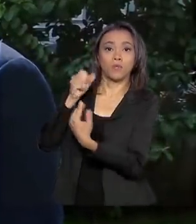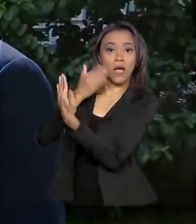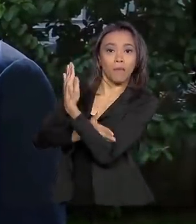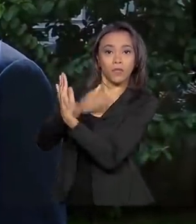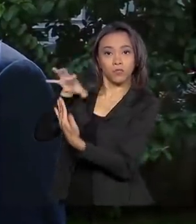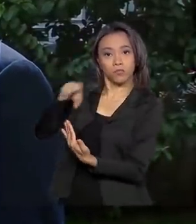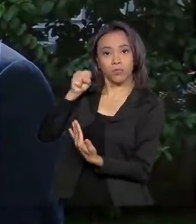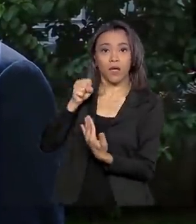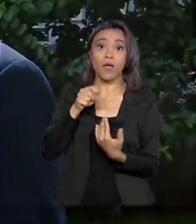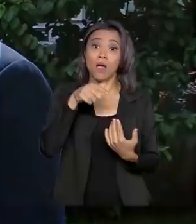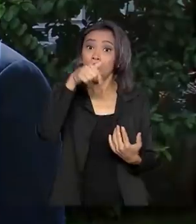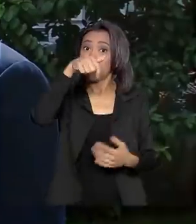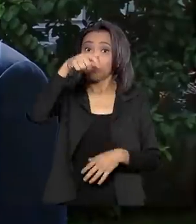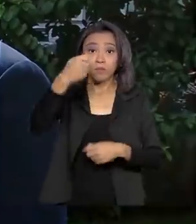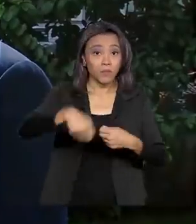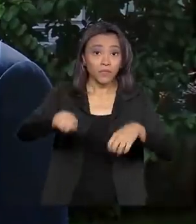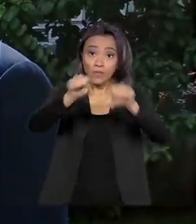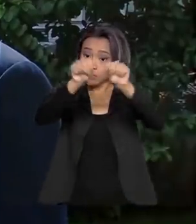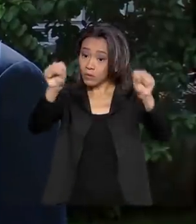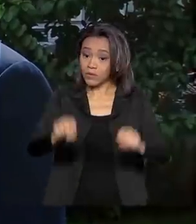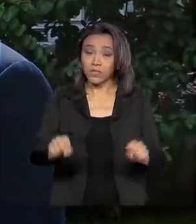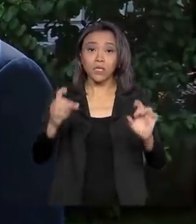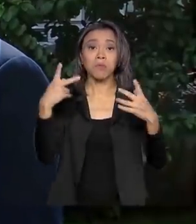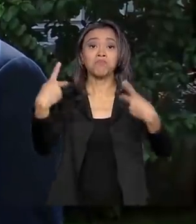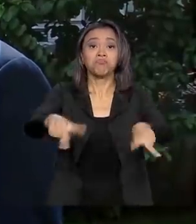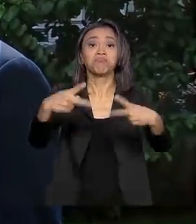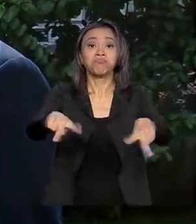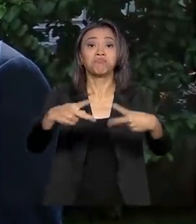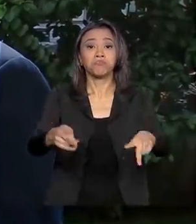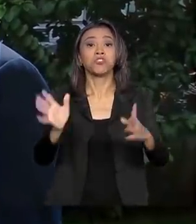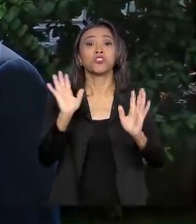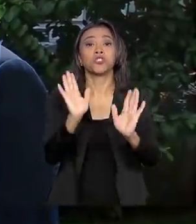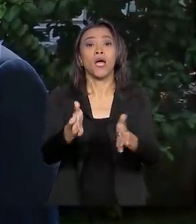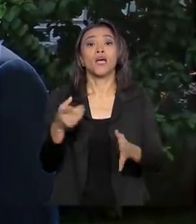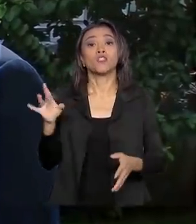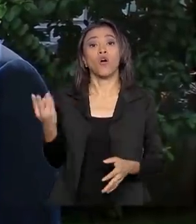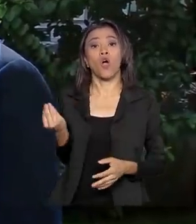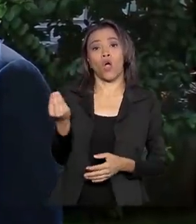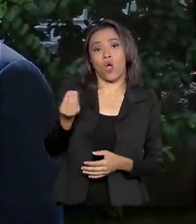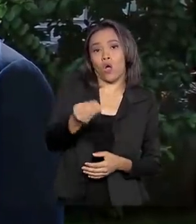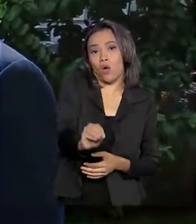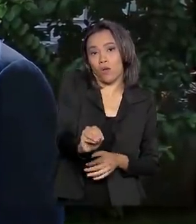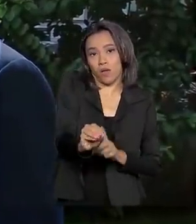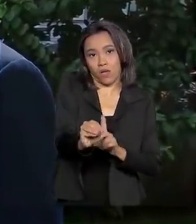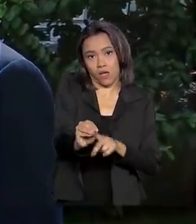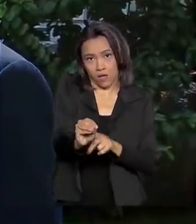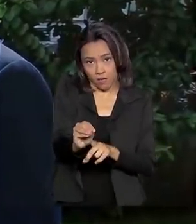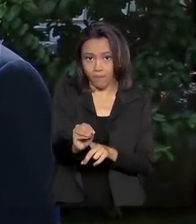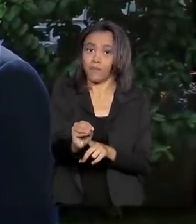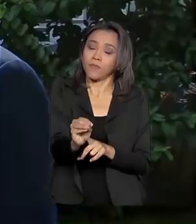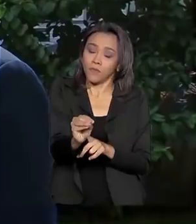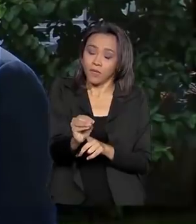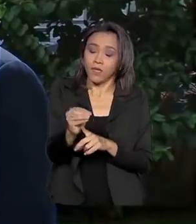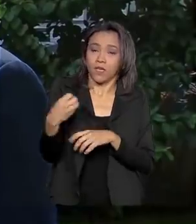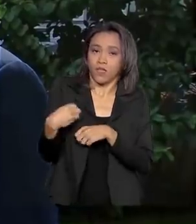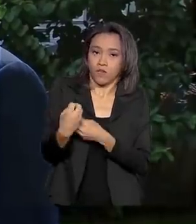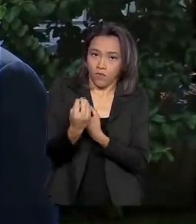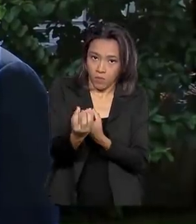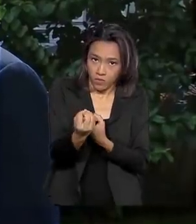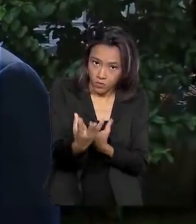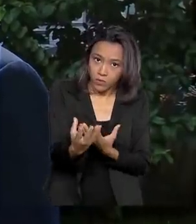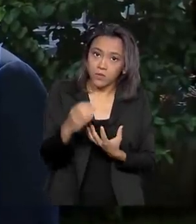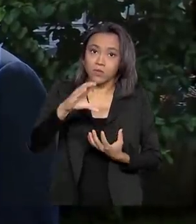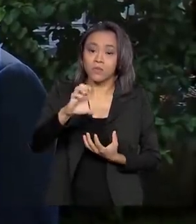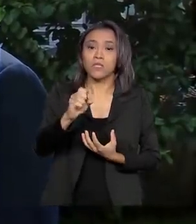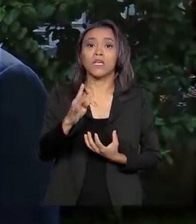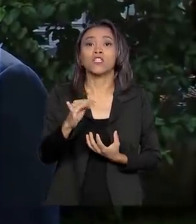ano o próprio programa vai buscar esse arquivo para ele. É só ele colocar o seu certificado digital, que é obrigatório para a declaração pré